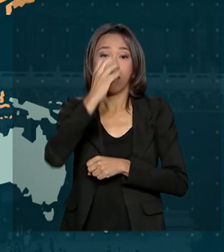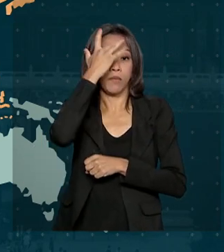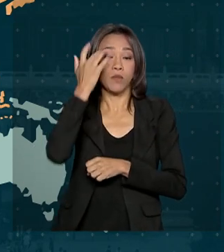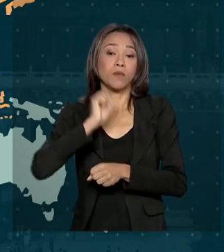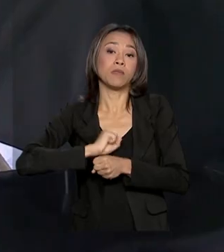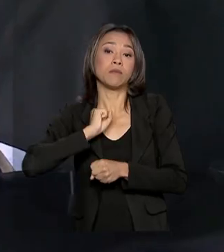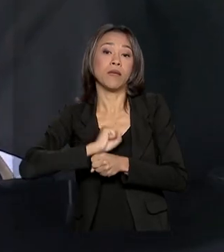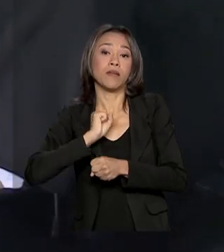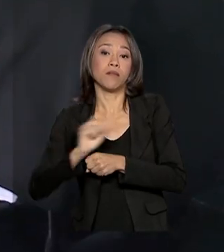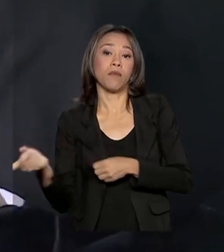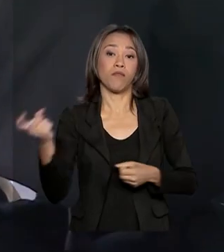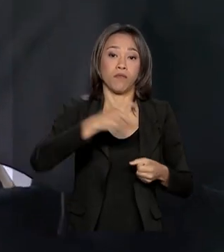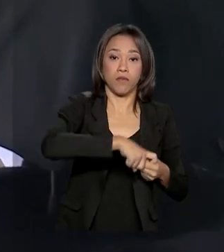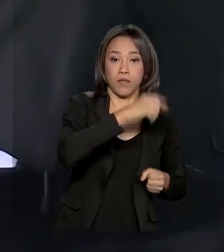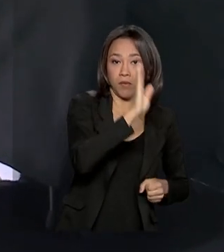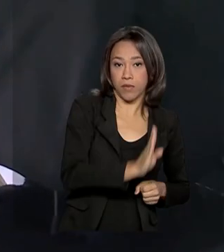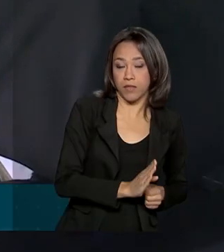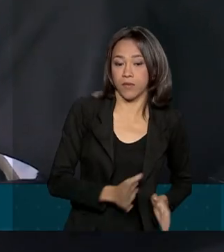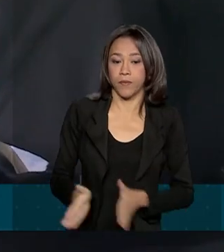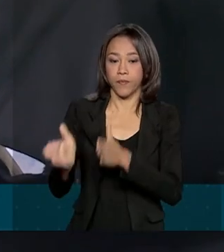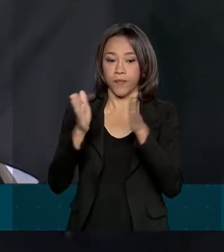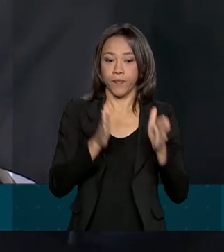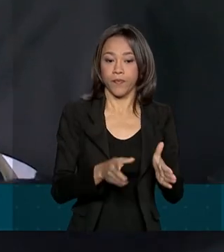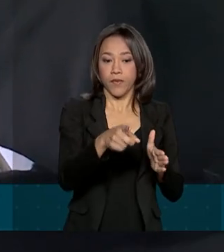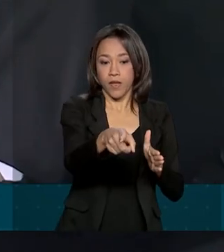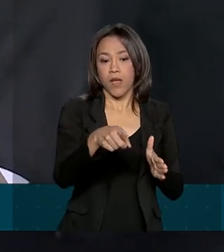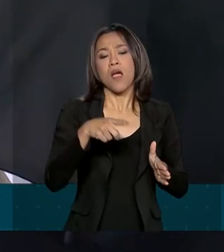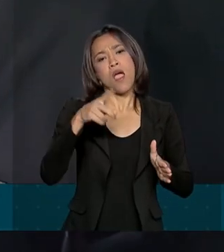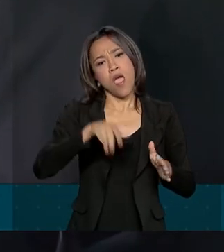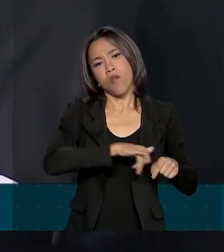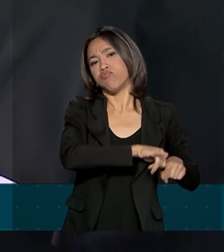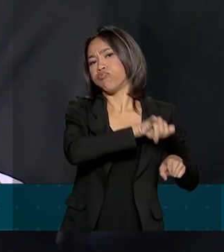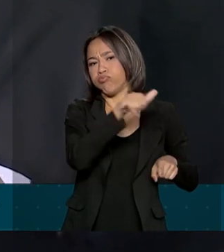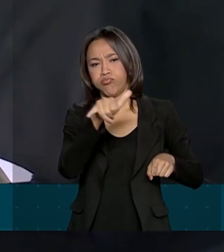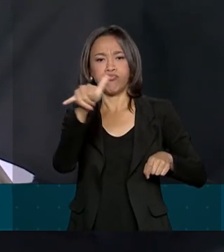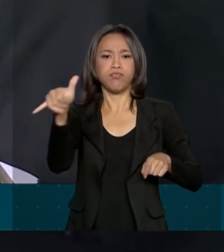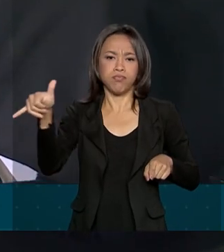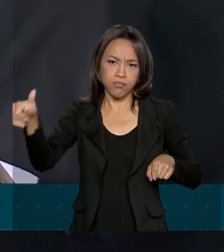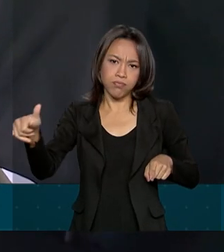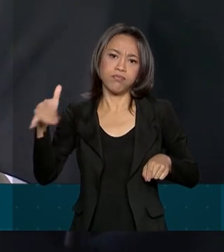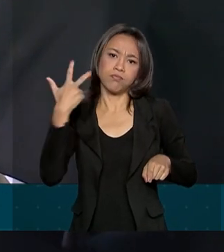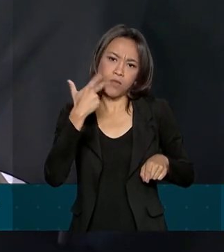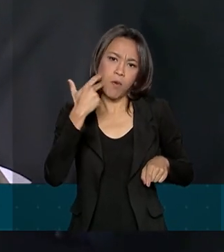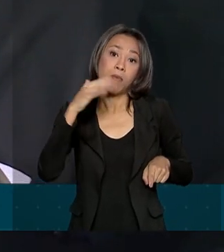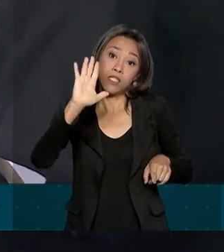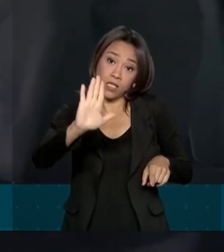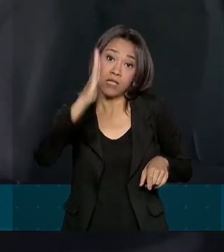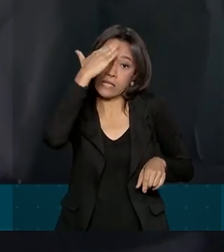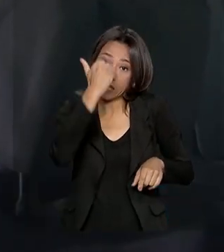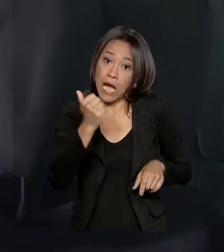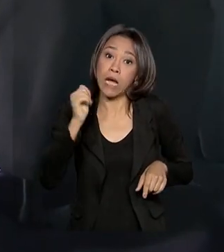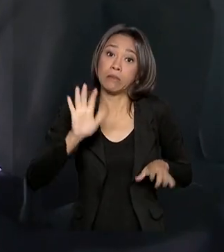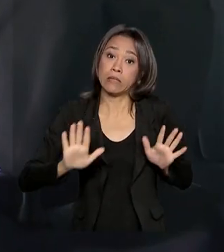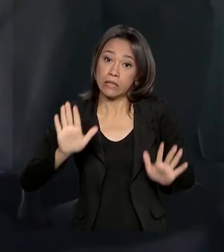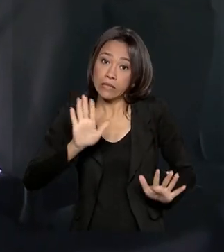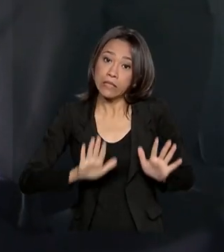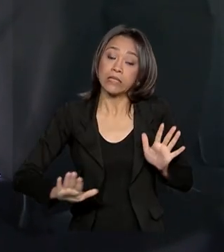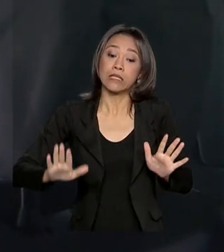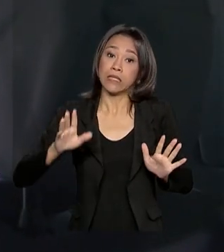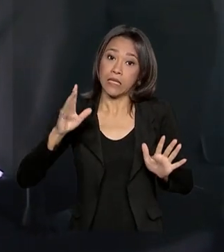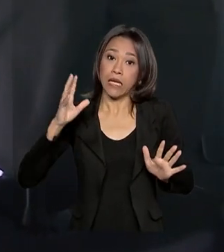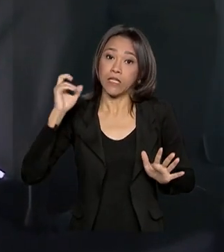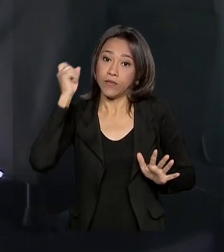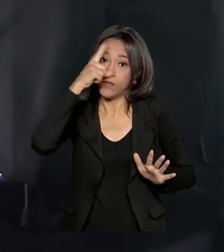retornar ao país. É um voo aparentemente normal, mas a gente sabe da situação toda por trás, por causa do coronavírus. A situação da gente é um pouco